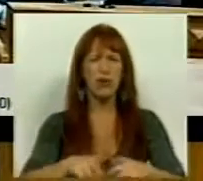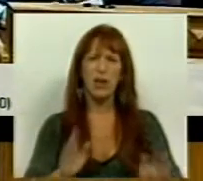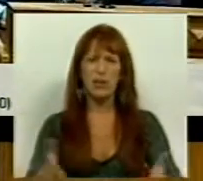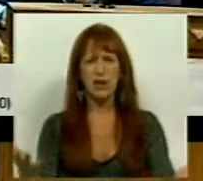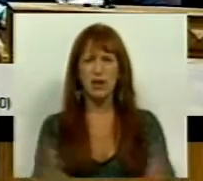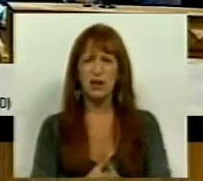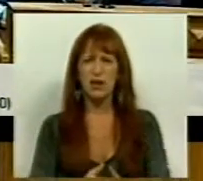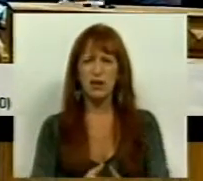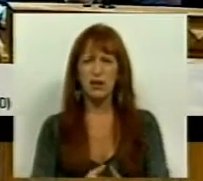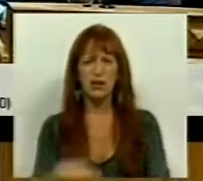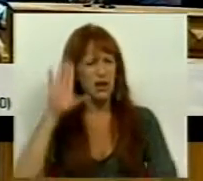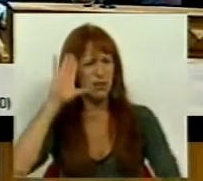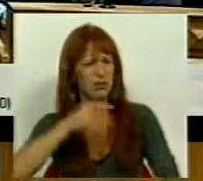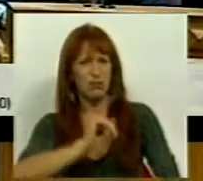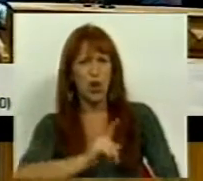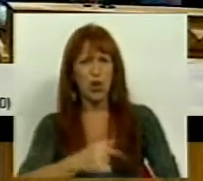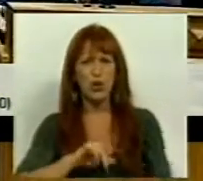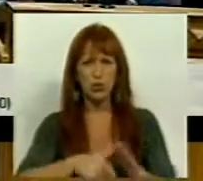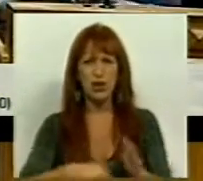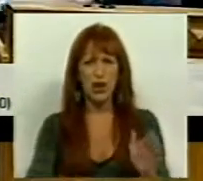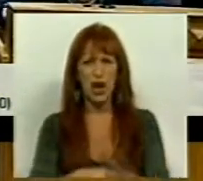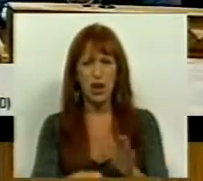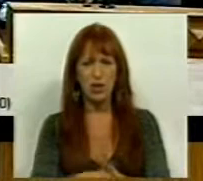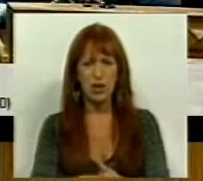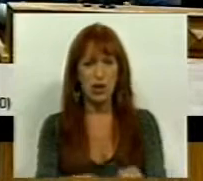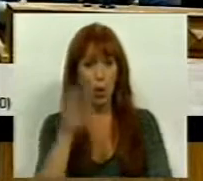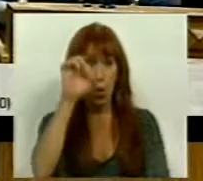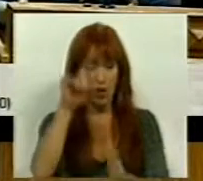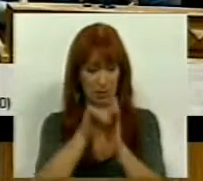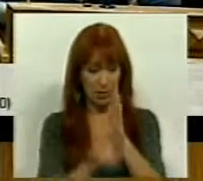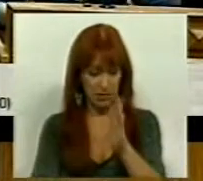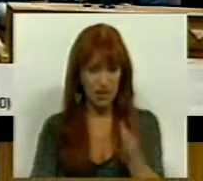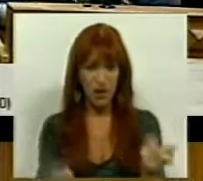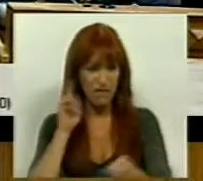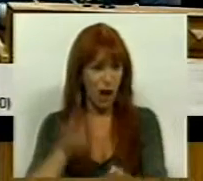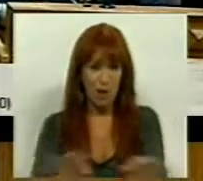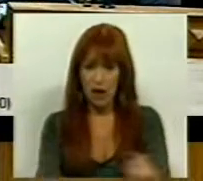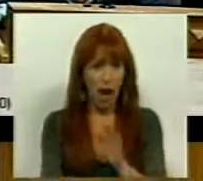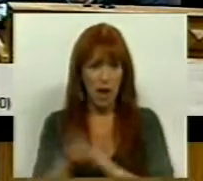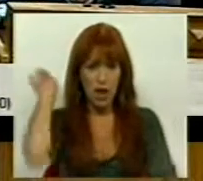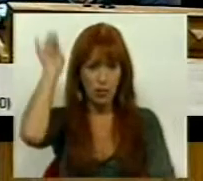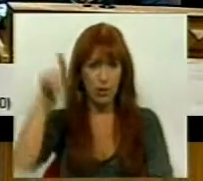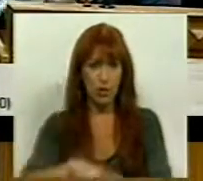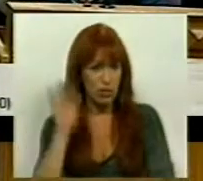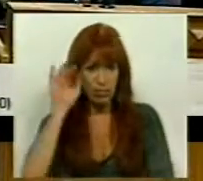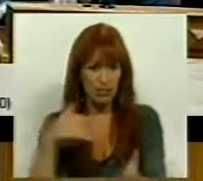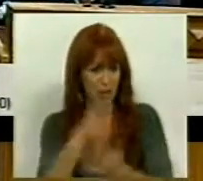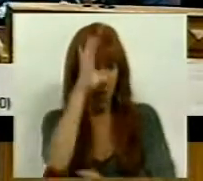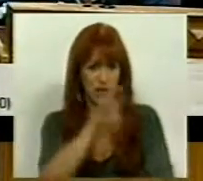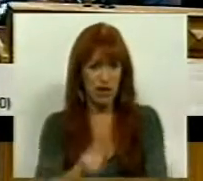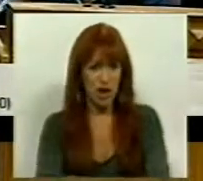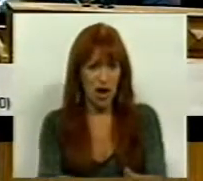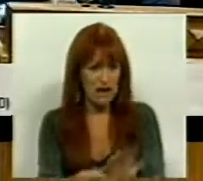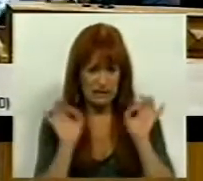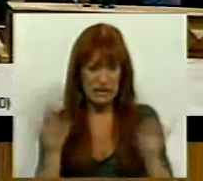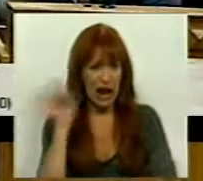preciso também não ter a noção de que um projeto de lei com oito artigos vale como lei da República e uma recomendação ao Governo, vale